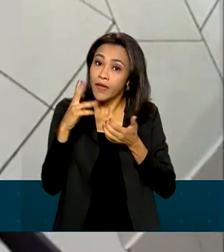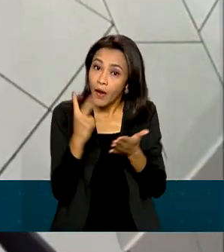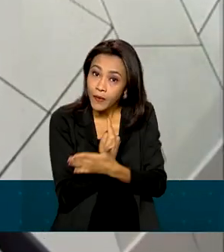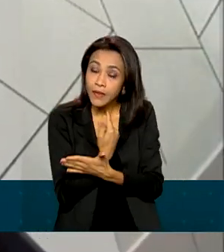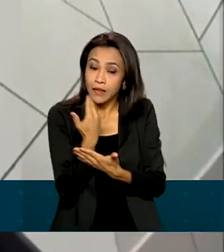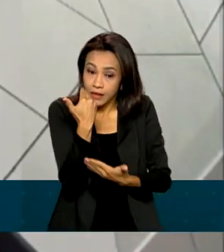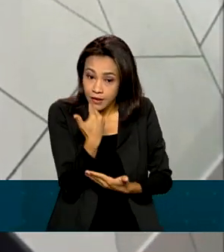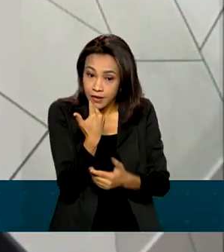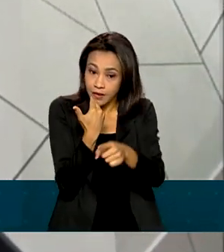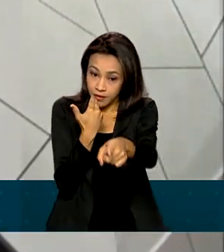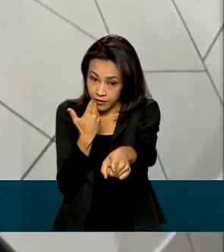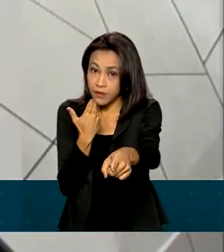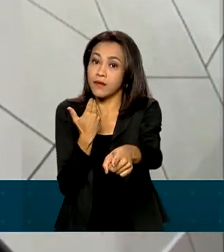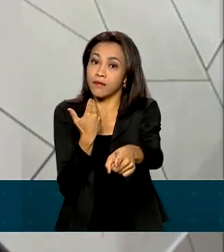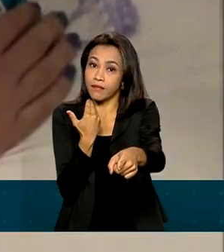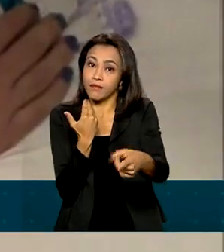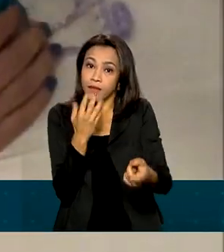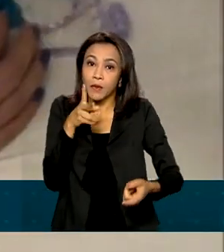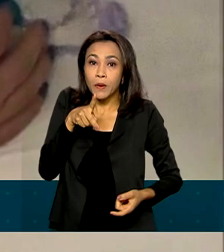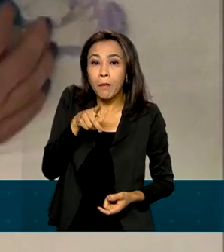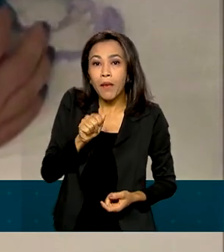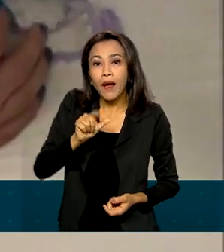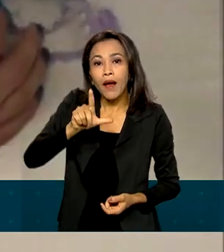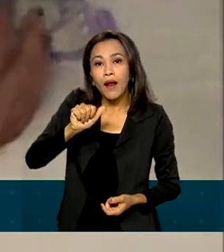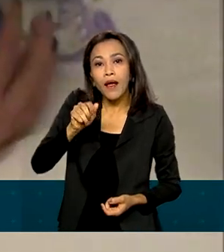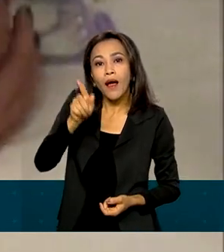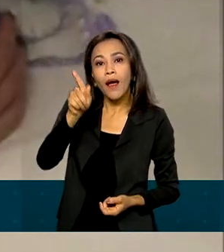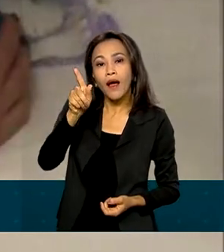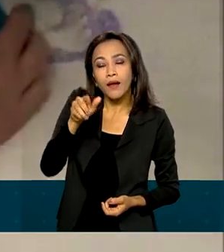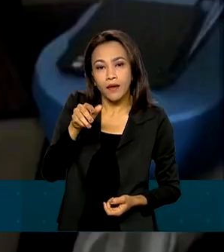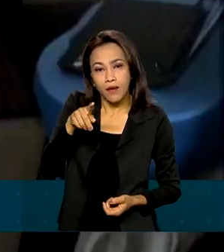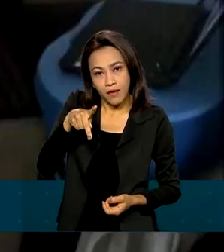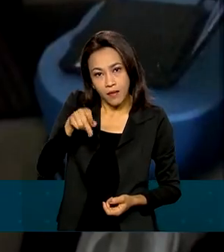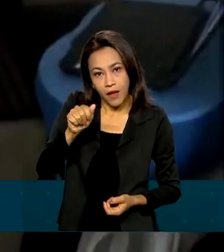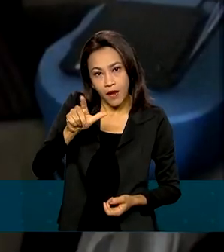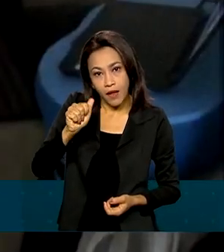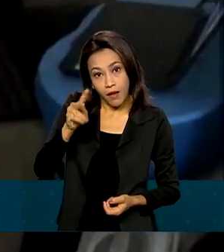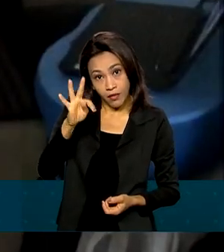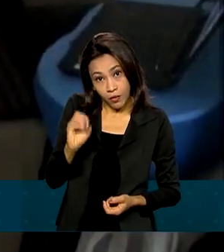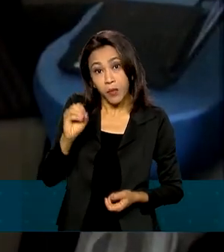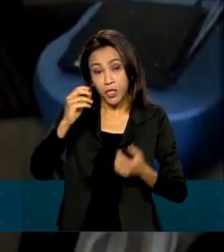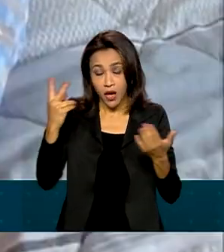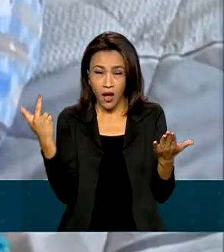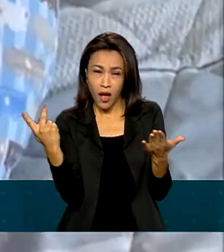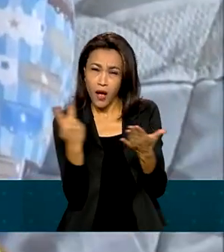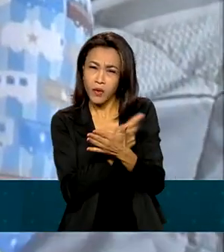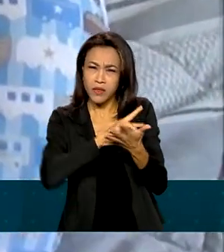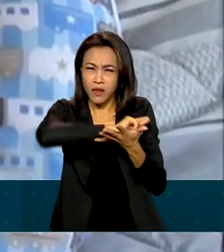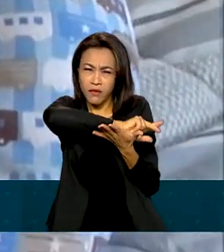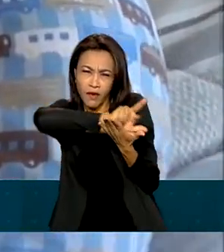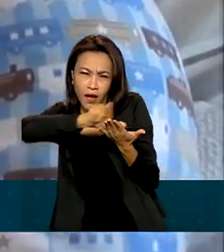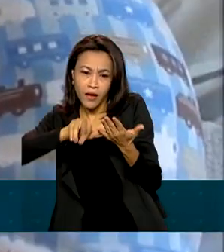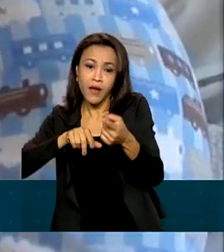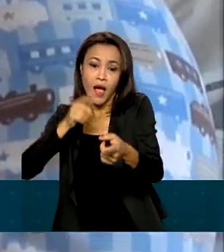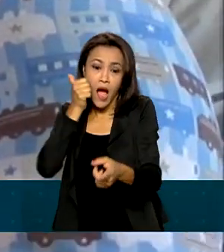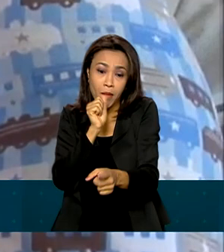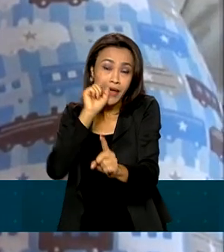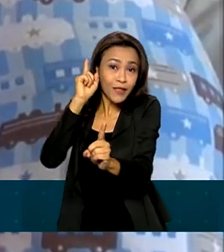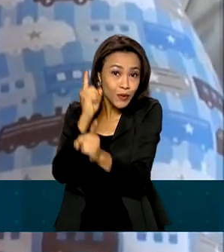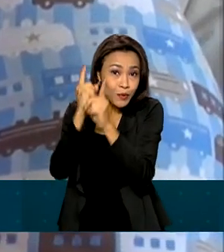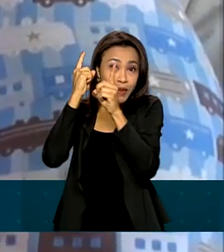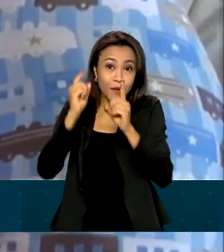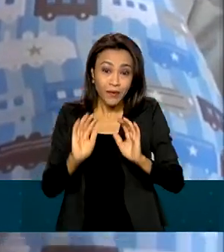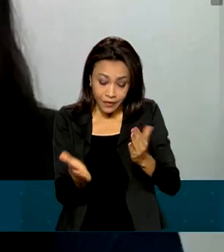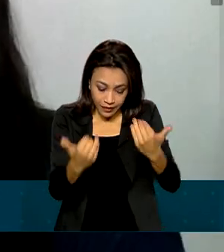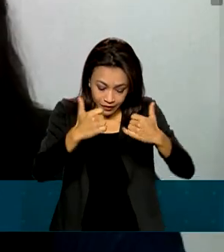lábio ou no céu da boca, o palato, que pode ocorrer em vários graus. A Vanessa, mãe dele, descobriu a condição ainda